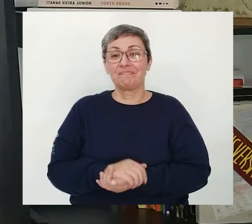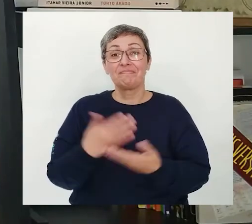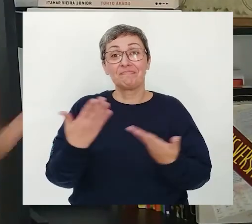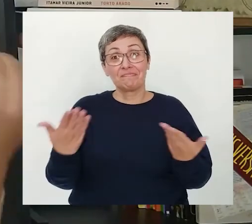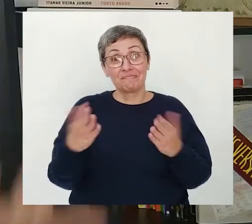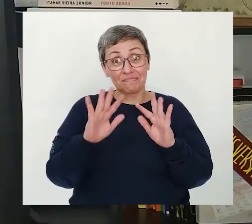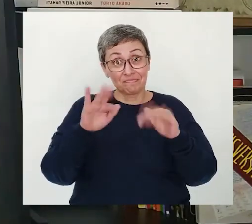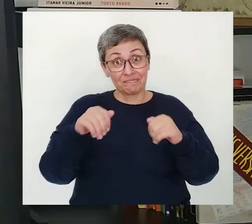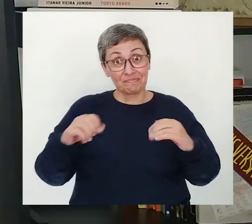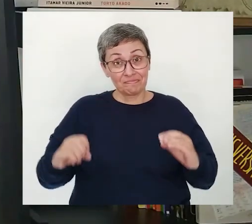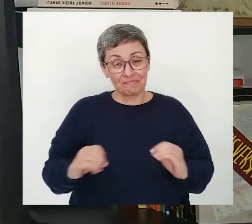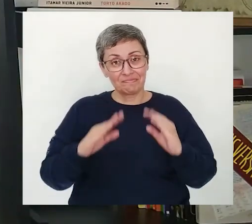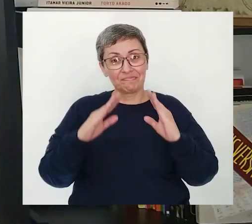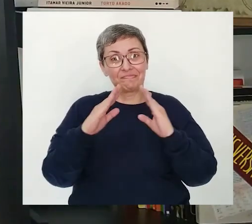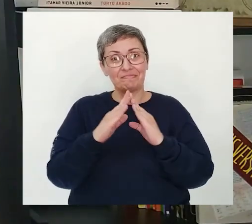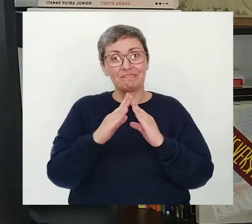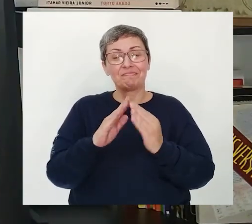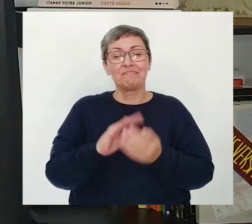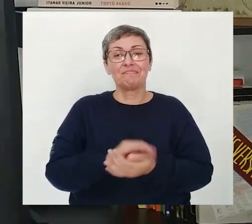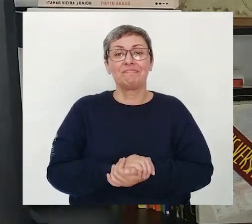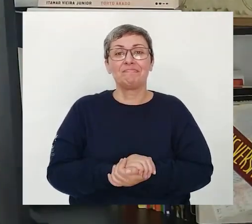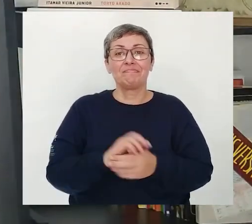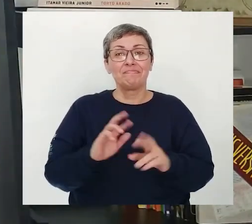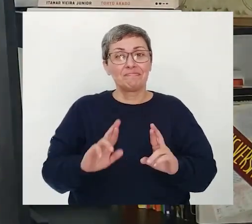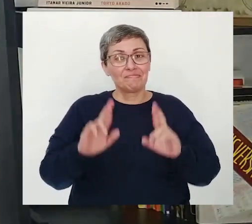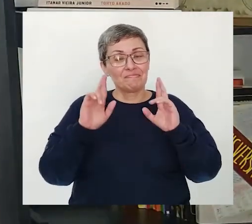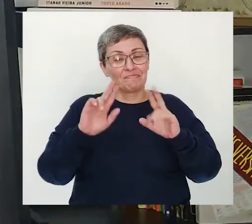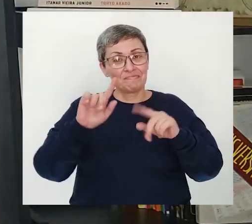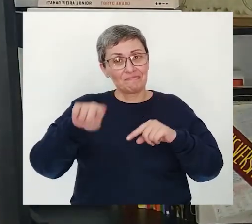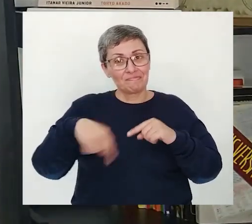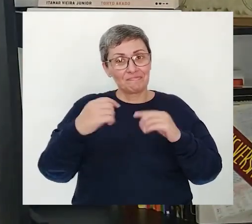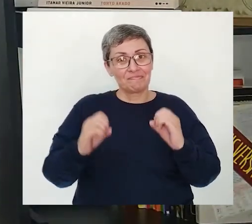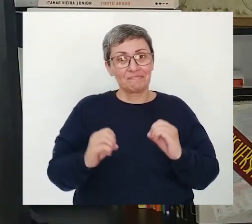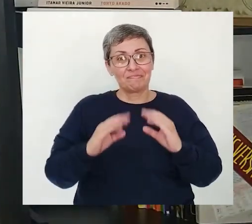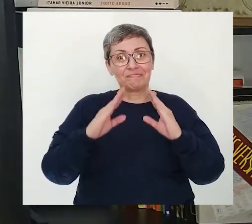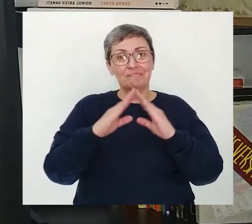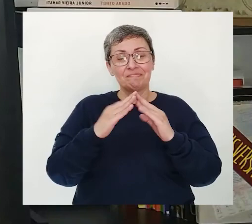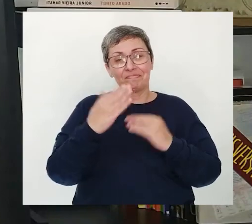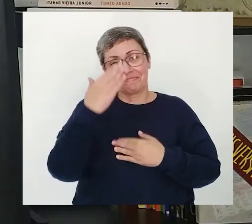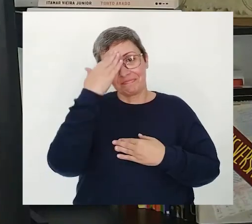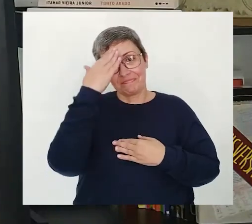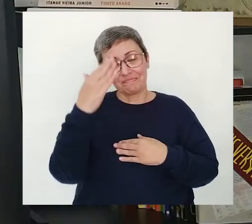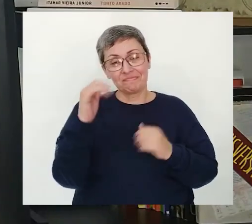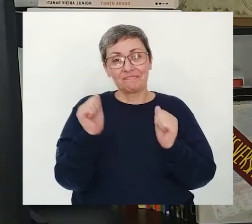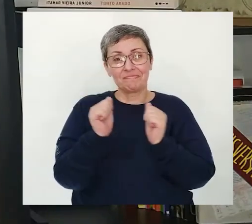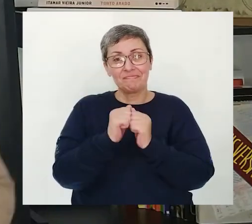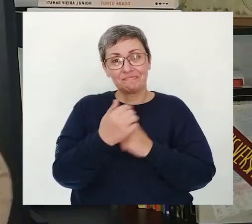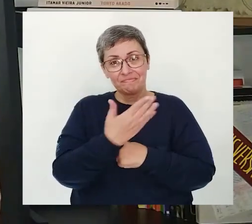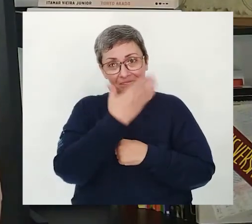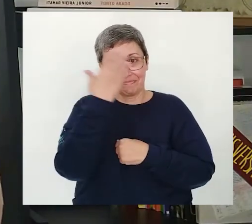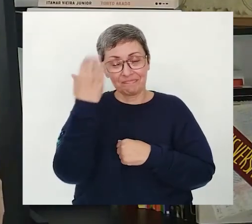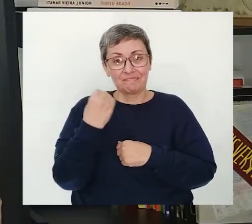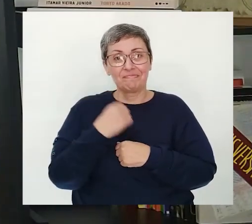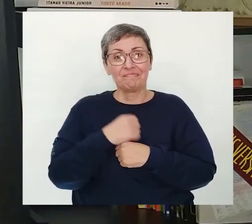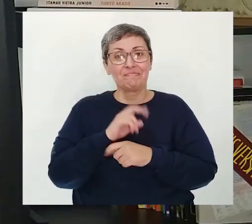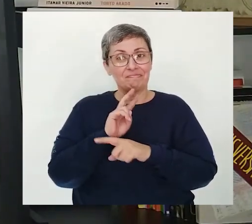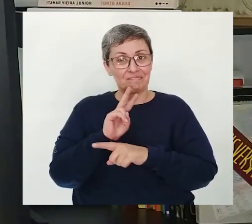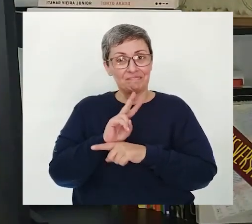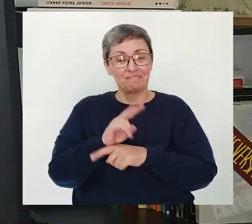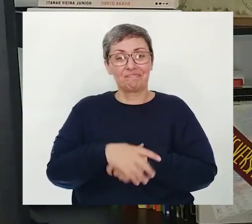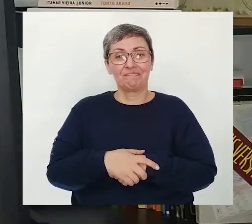Bom Chegamos ao final De mais um programa Espero vocês No próximo Obrigada pela companhia E não se esqueçam